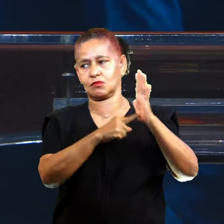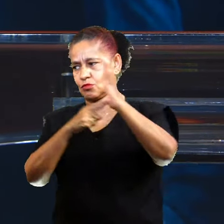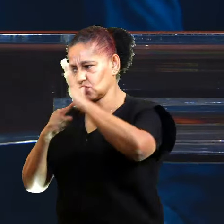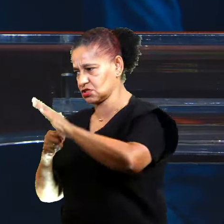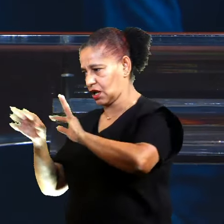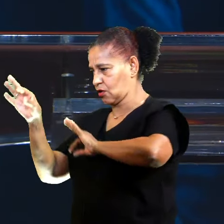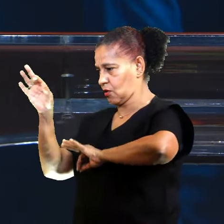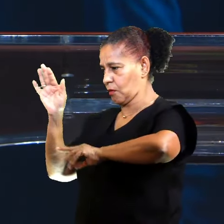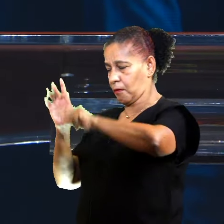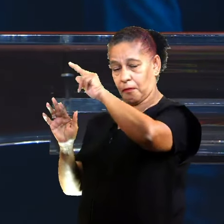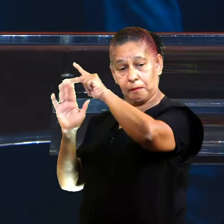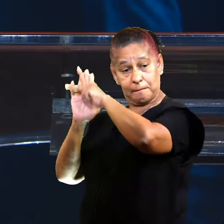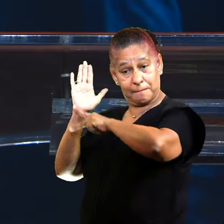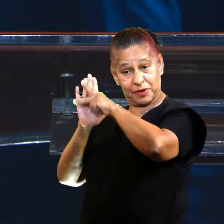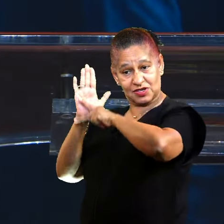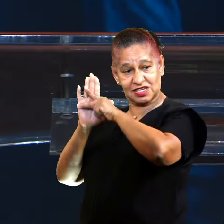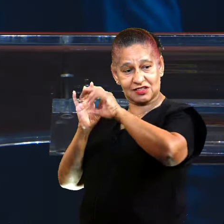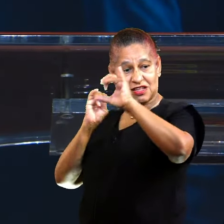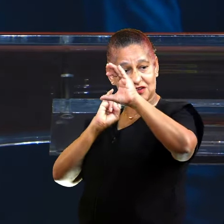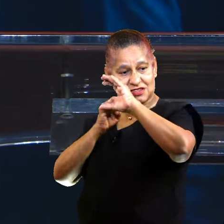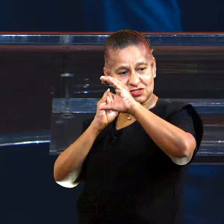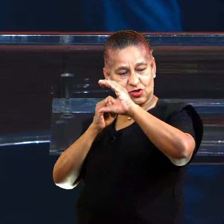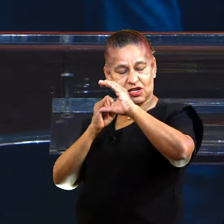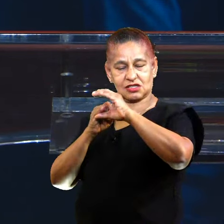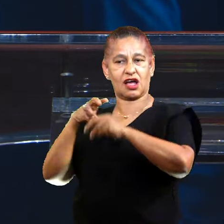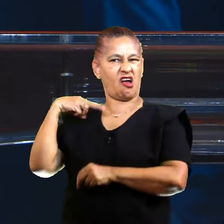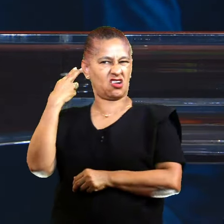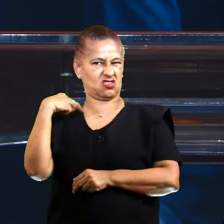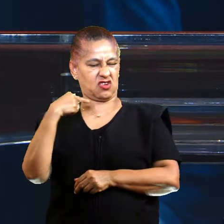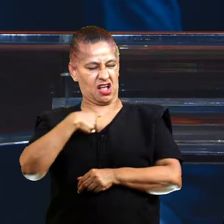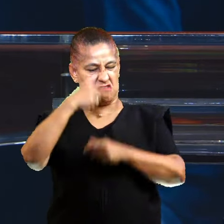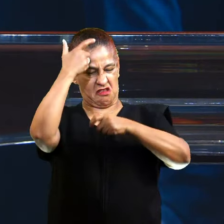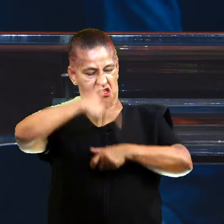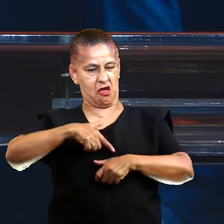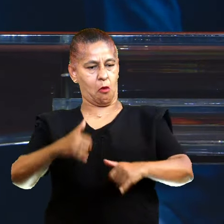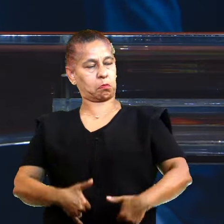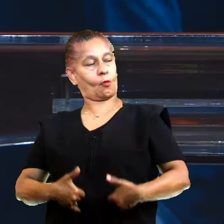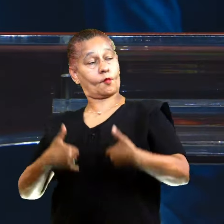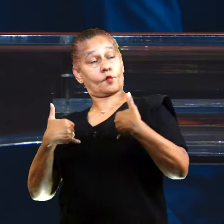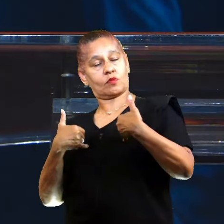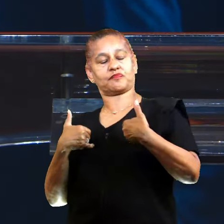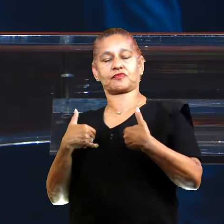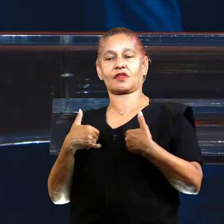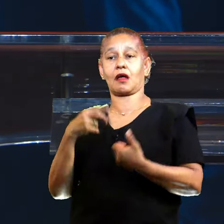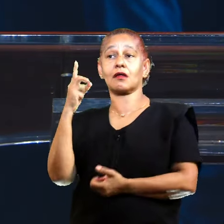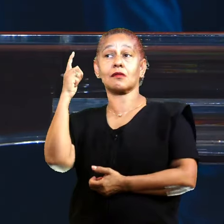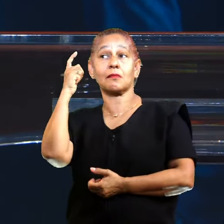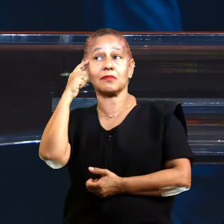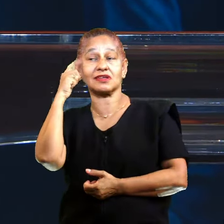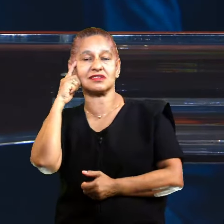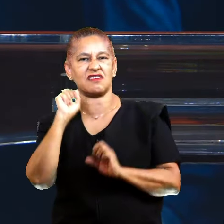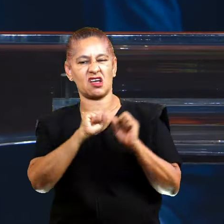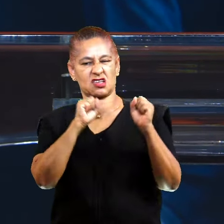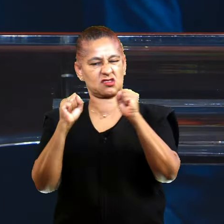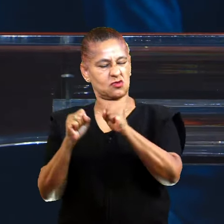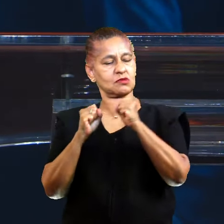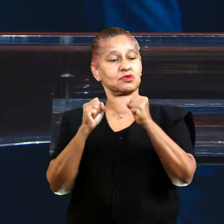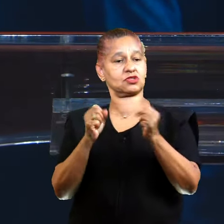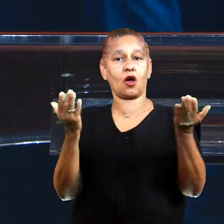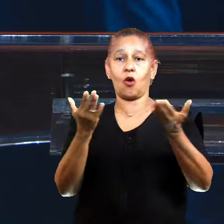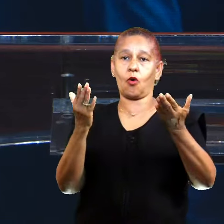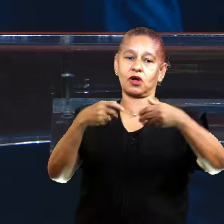Aquele advogado cheio de orgulho, soberbo, aquele que achava que tudo podia na vida dele, estava hoje um Projeto Social